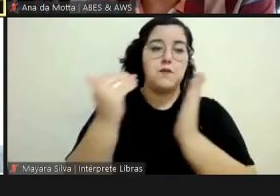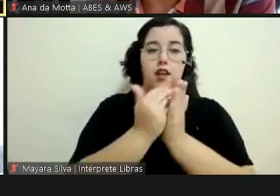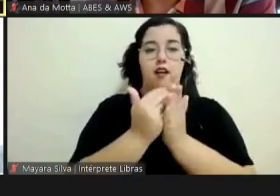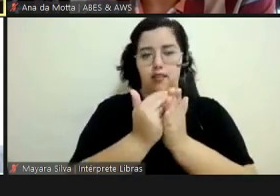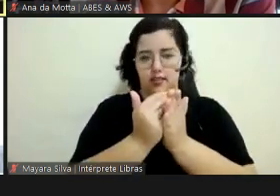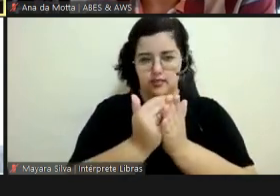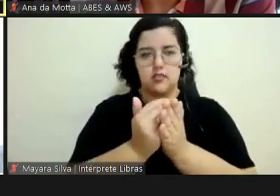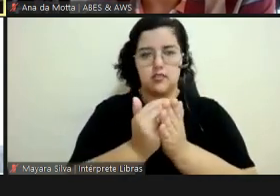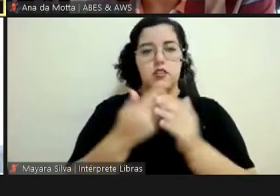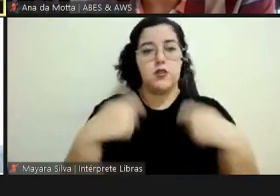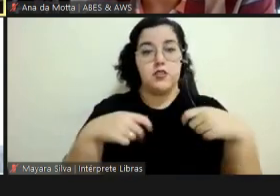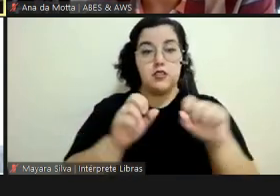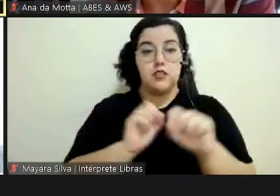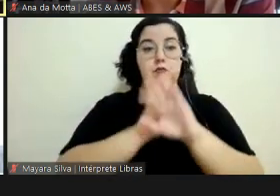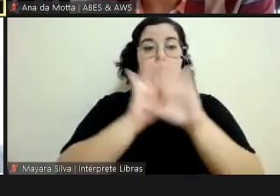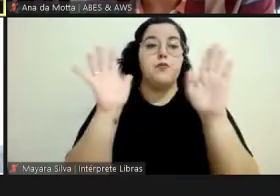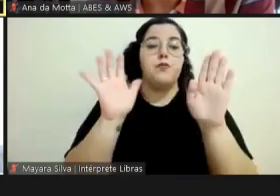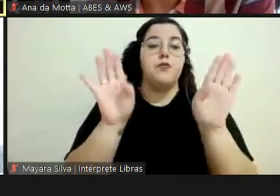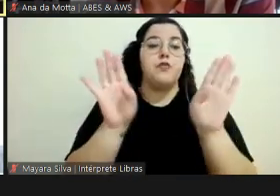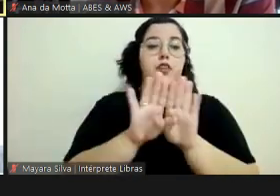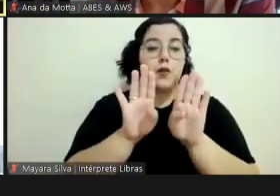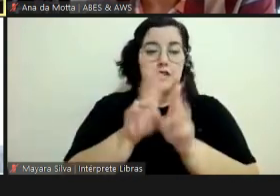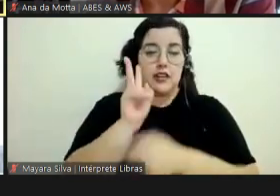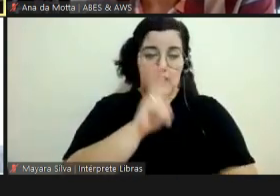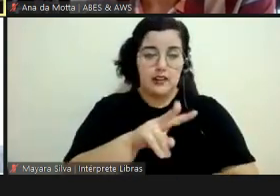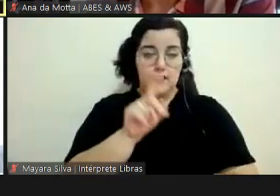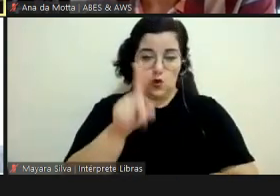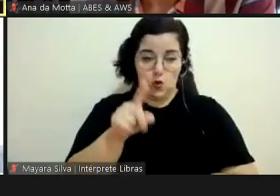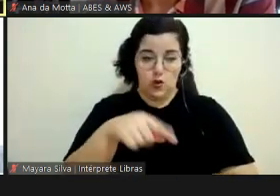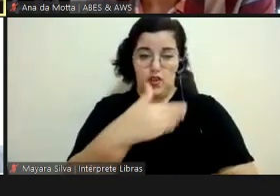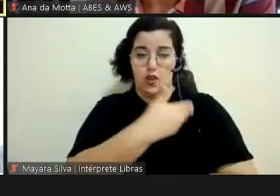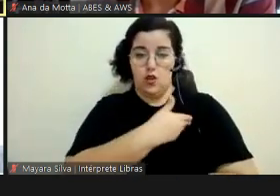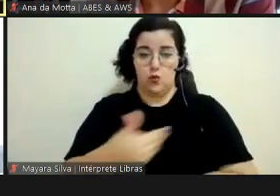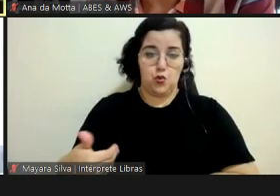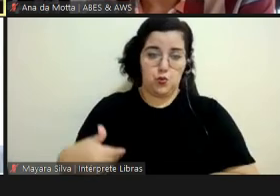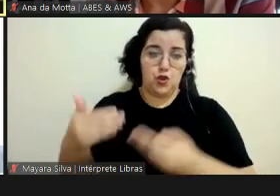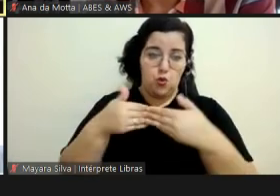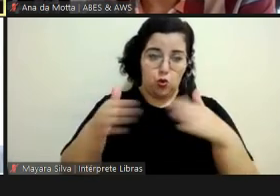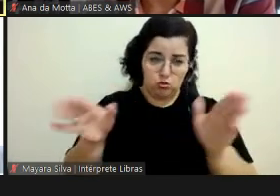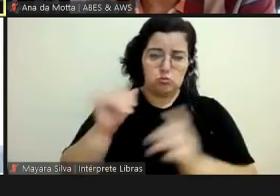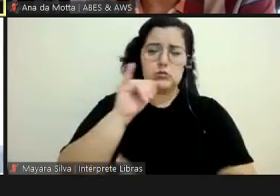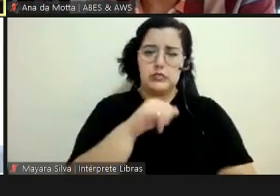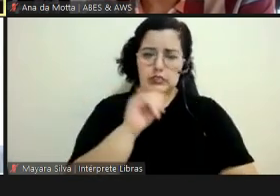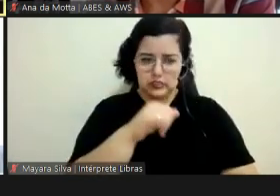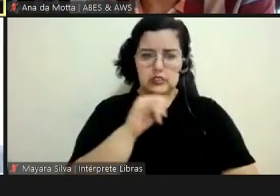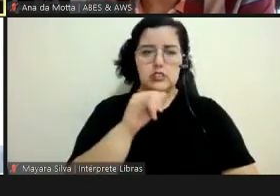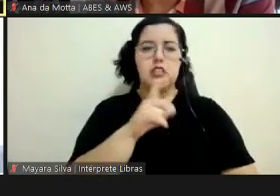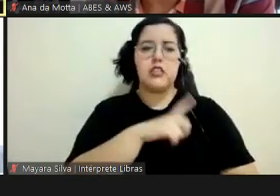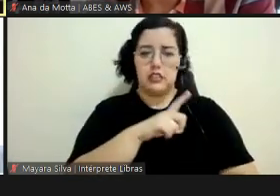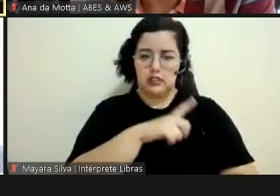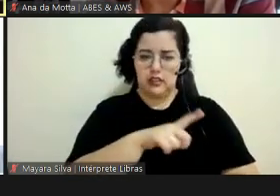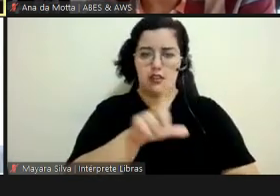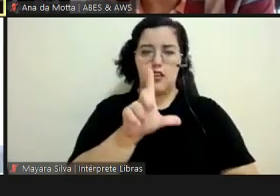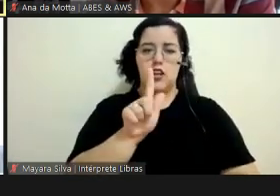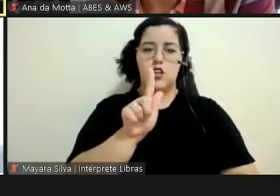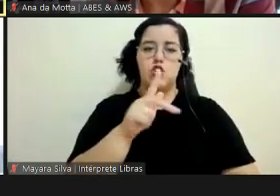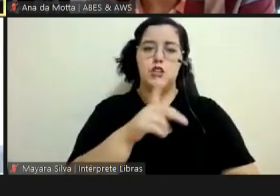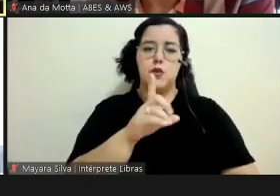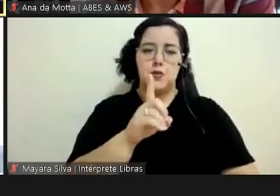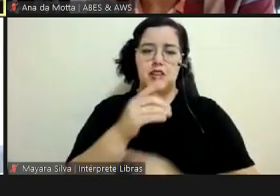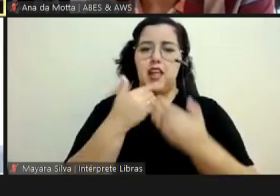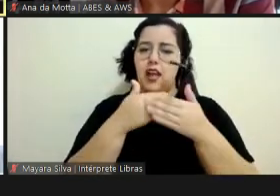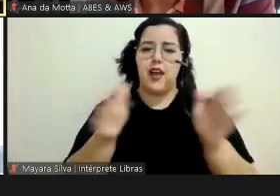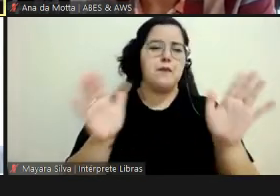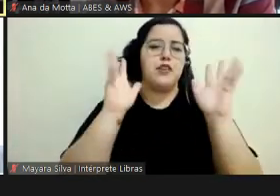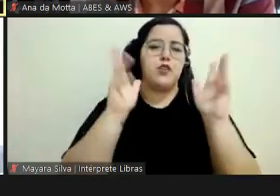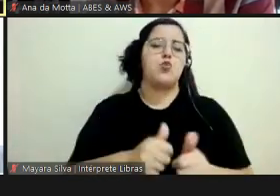A gente agora, como vocês falaram, perguntou assim, ah, é público? É público, público, gente, a gente tem aí as informações, a LGPD mandou a gente abrir tudo, rapaz,